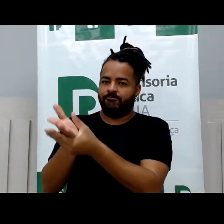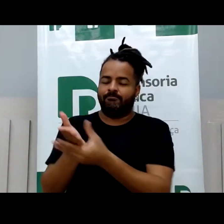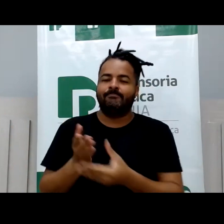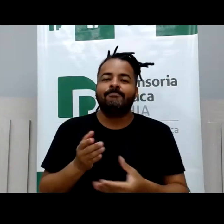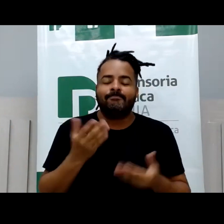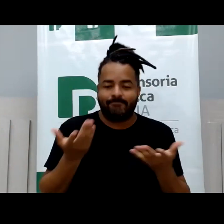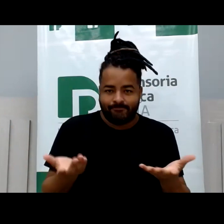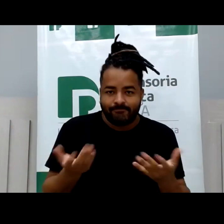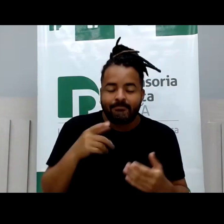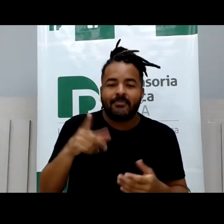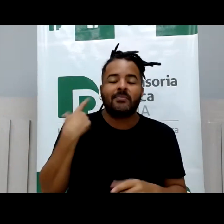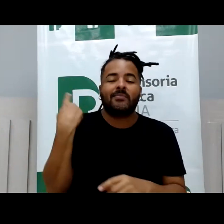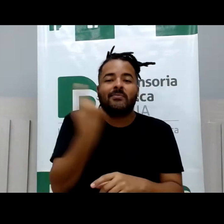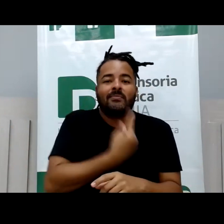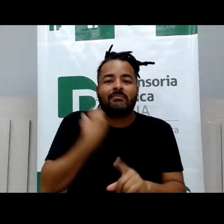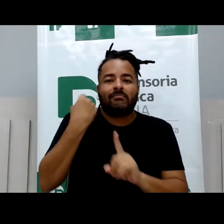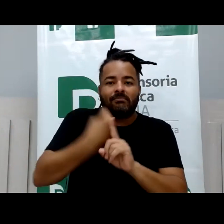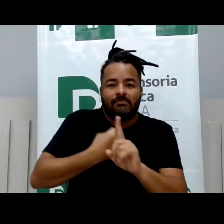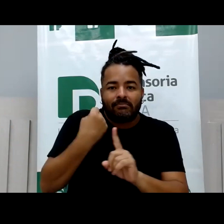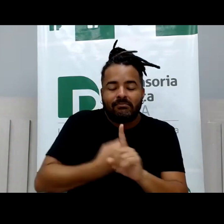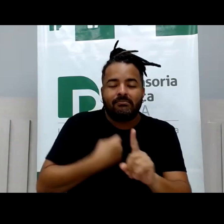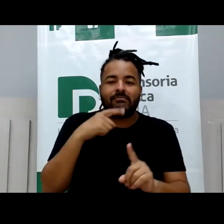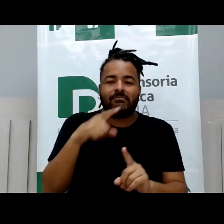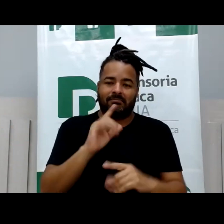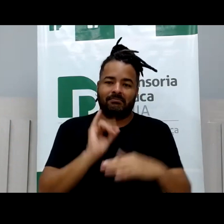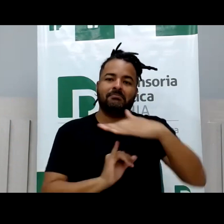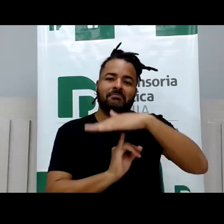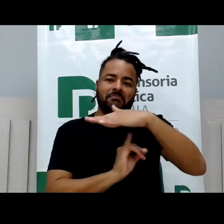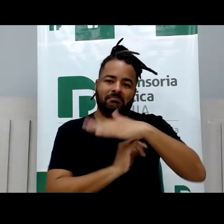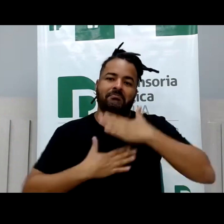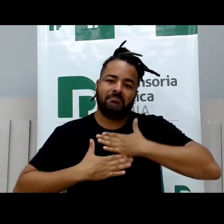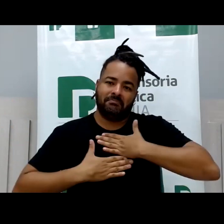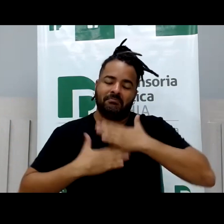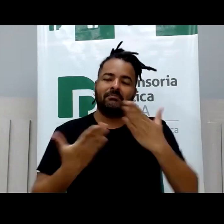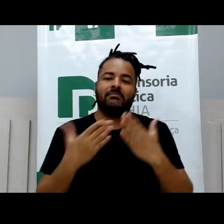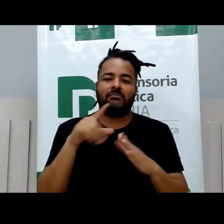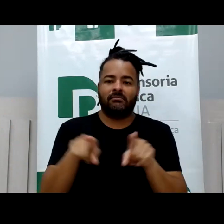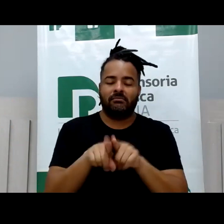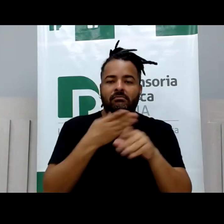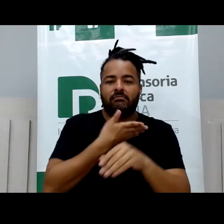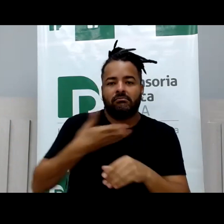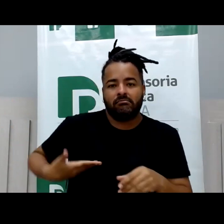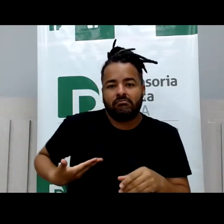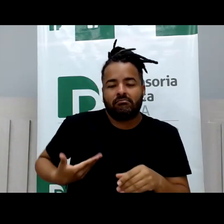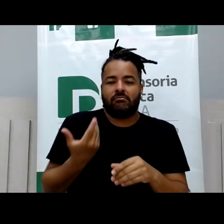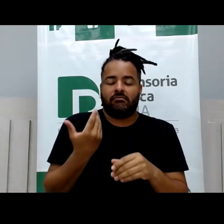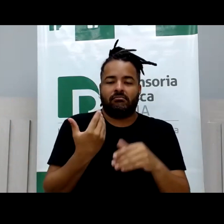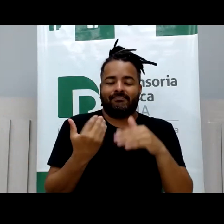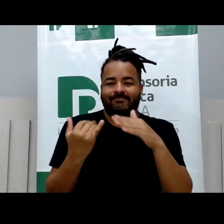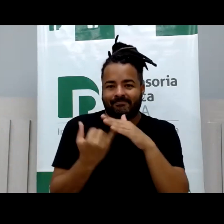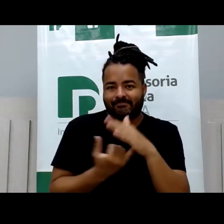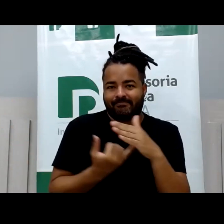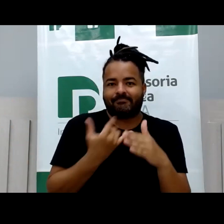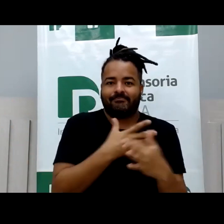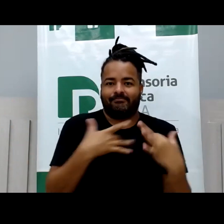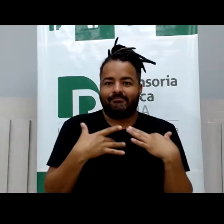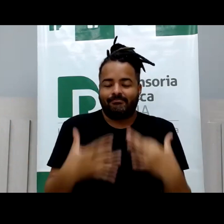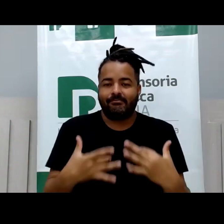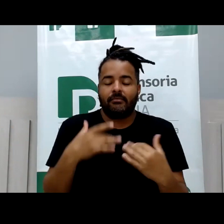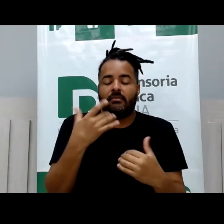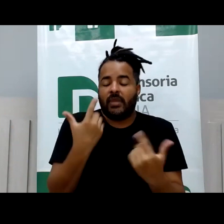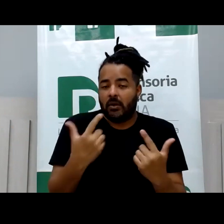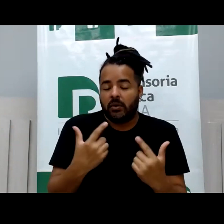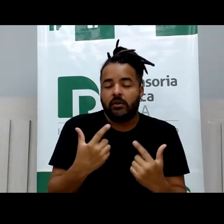Então, a nossa luta, enquanto instituições, a minha, não governamental, o IBDFAN, a de vocês, uma instituição da importância da